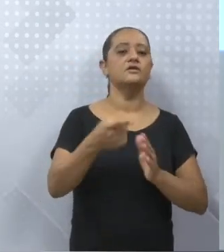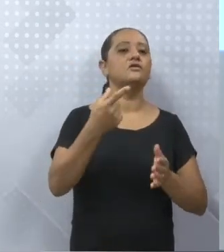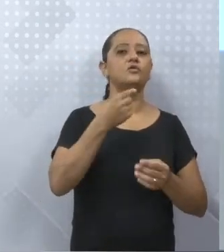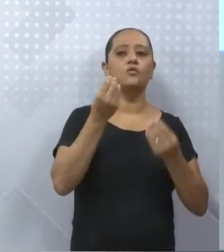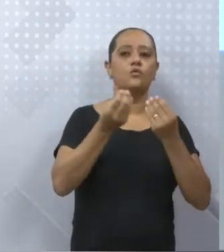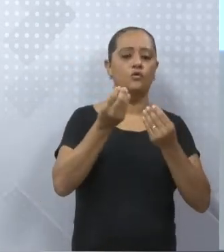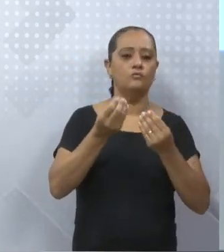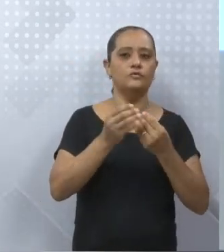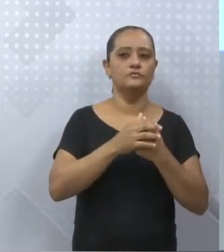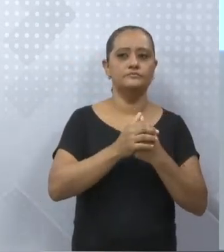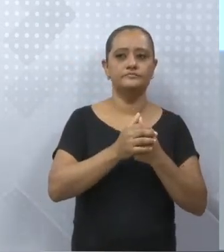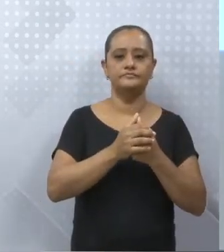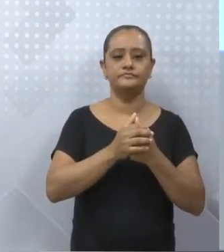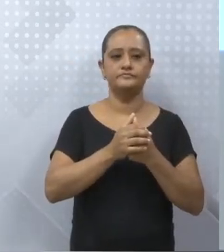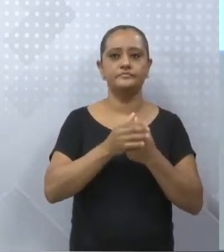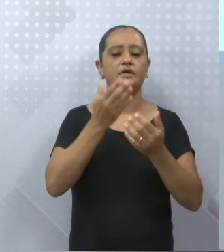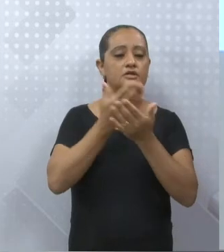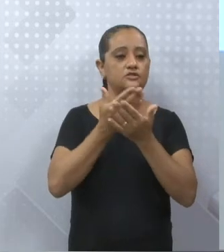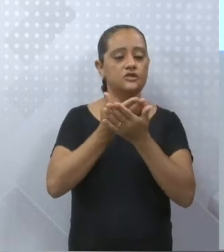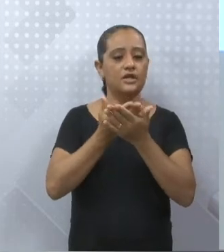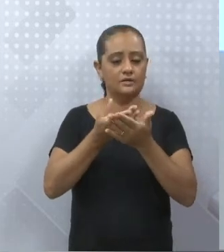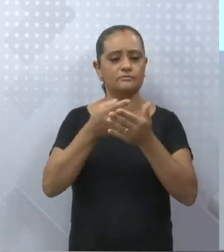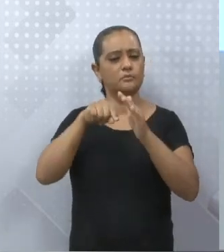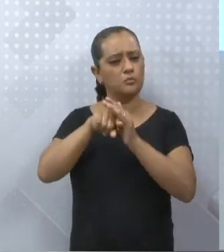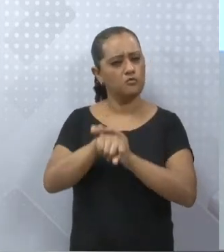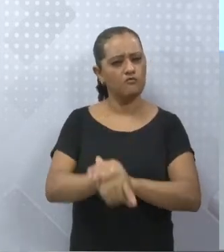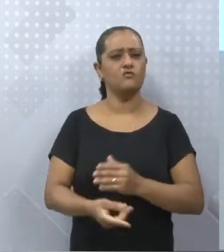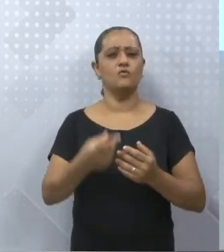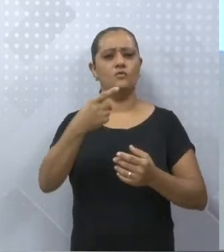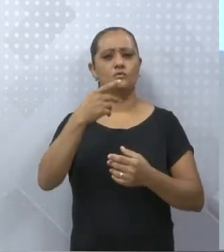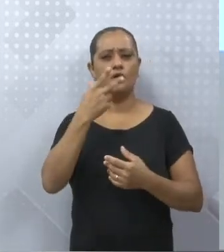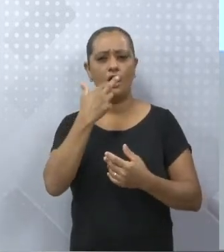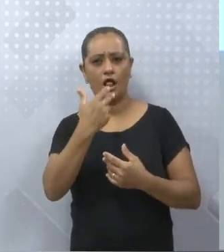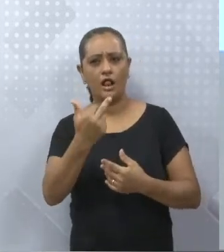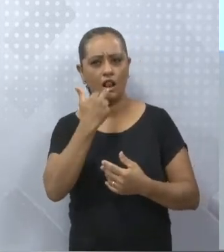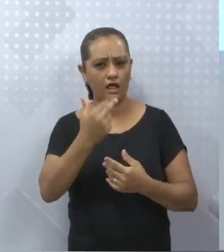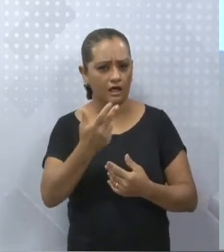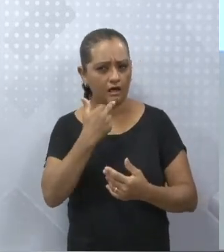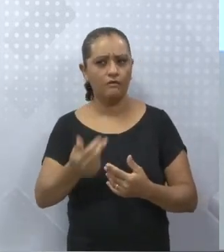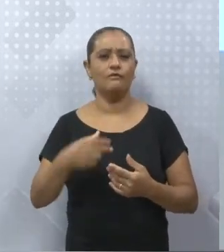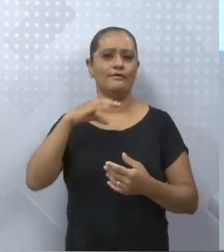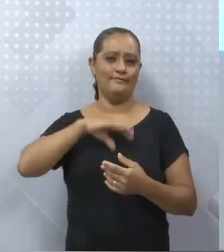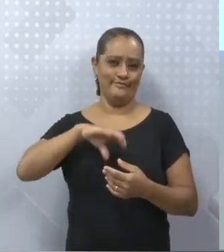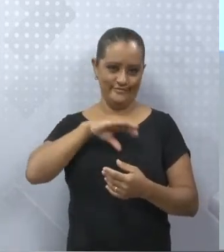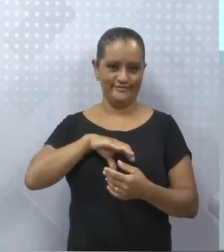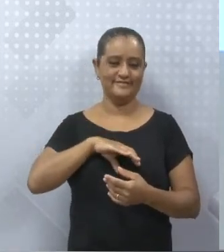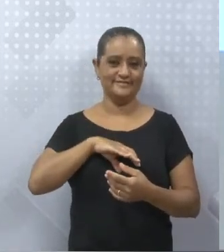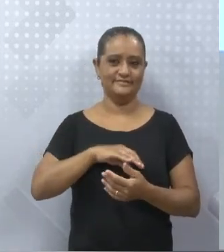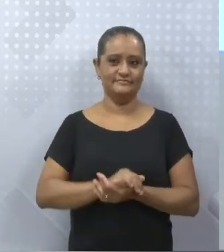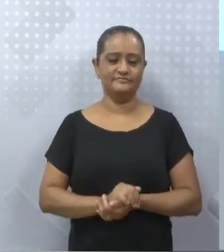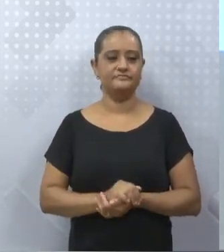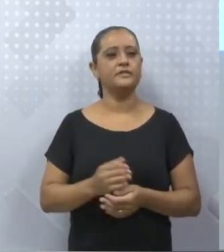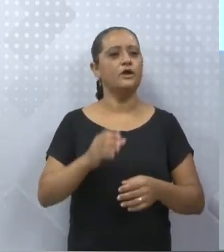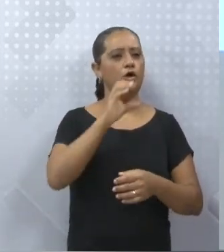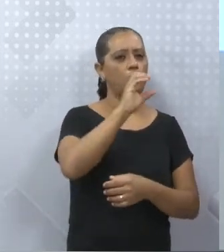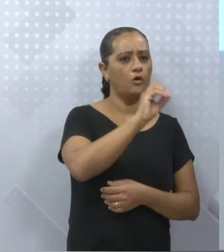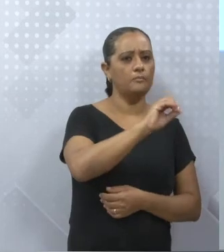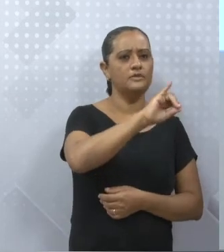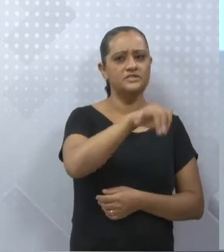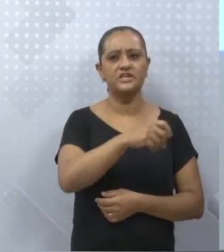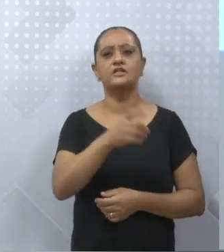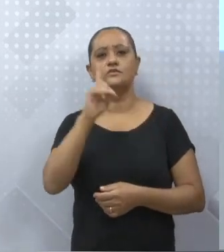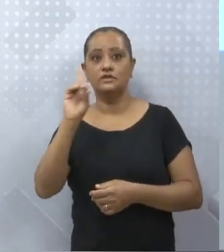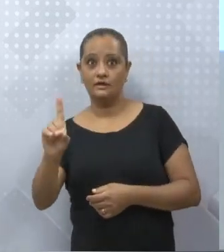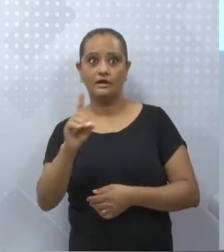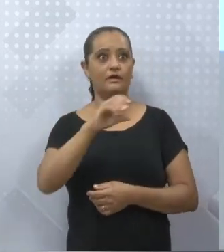ao estudo da língua portuguesa. Porque isso é importante para saber o que é objeto direto, objeto indireto.